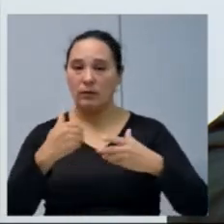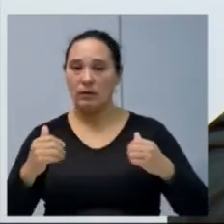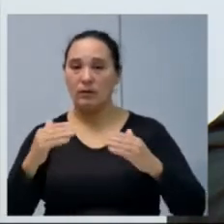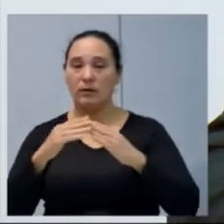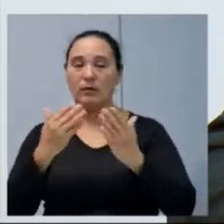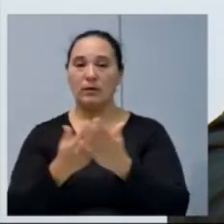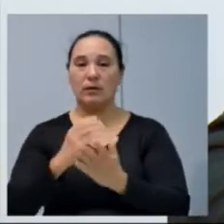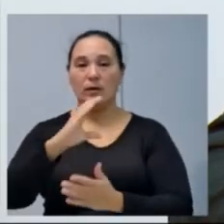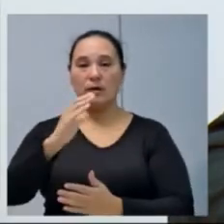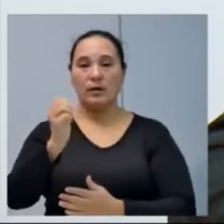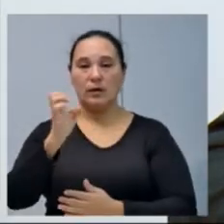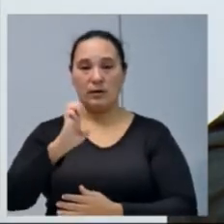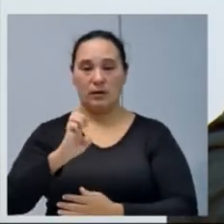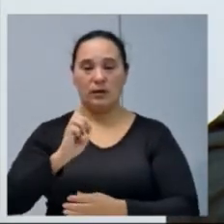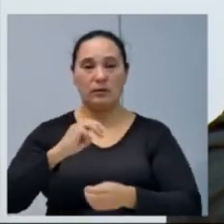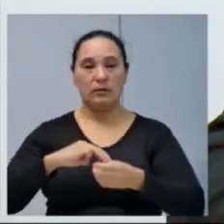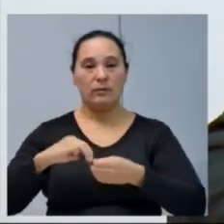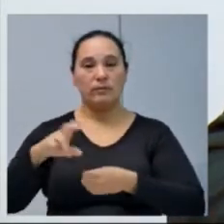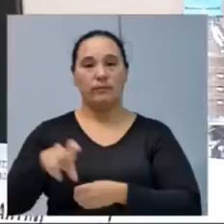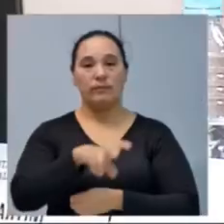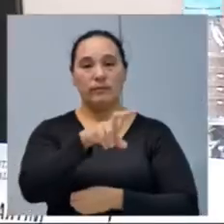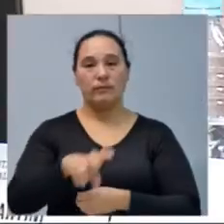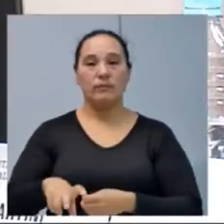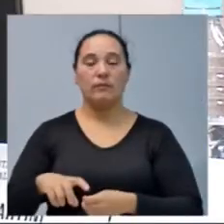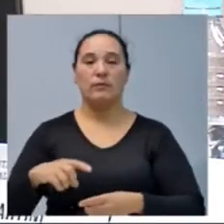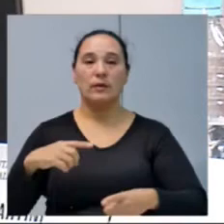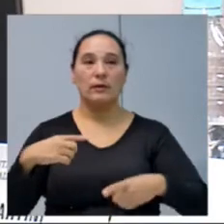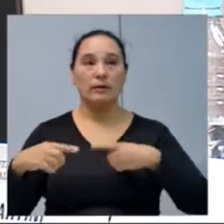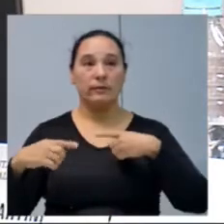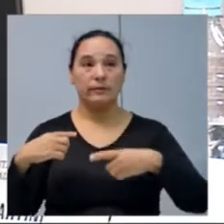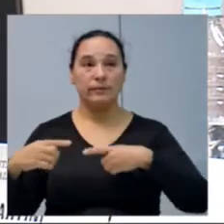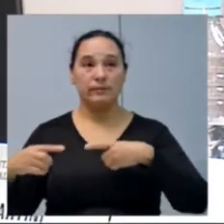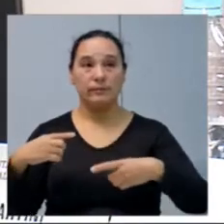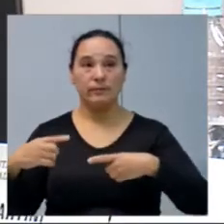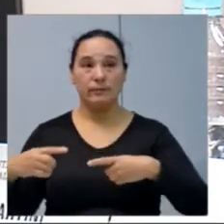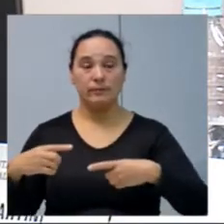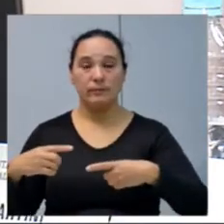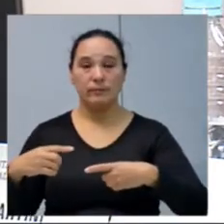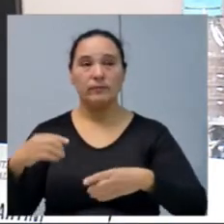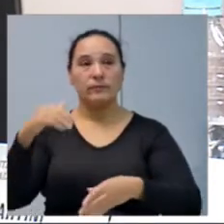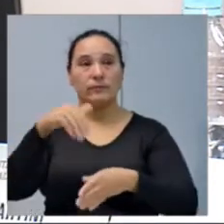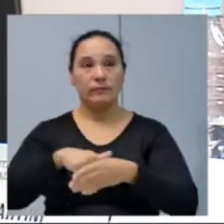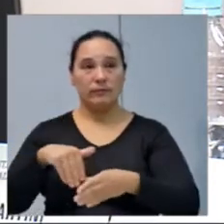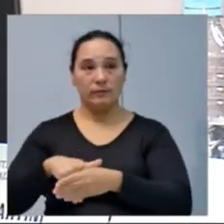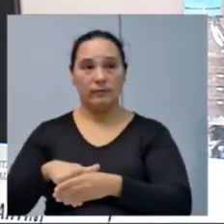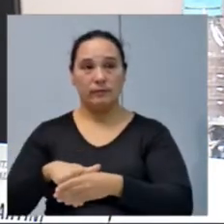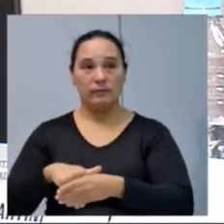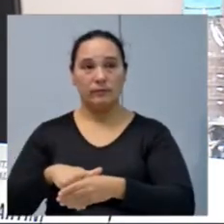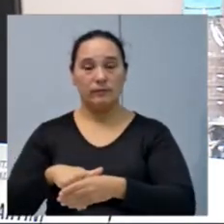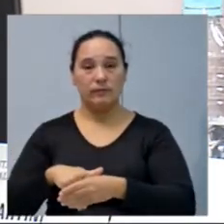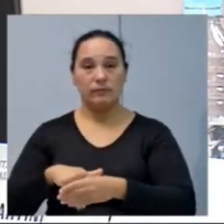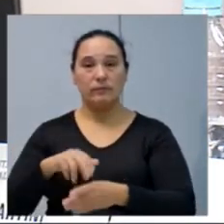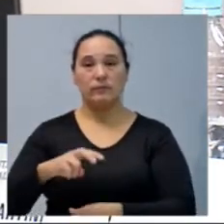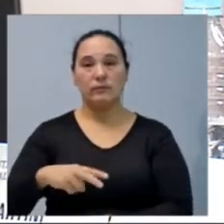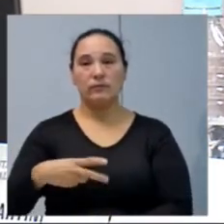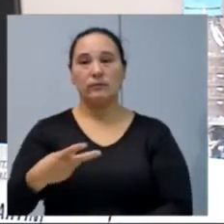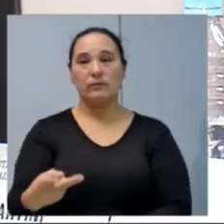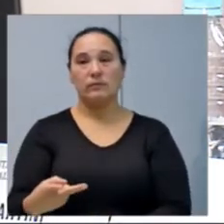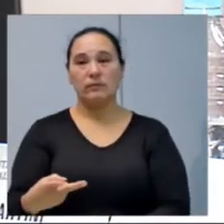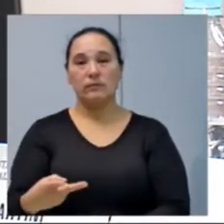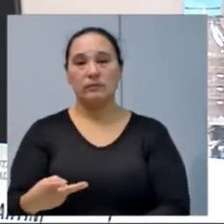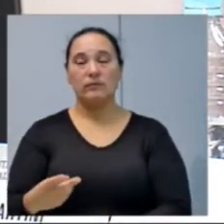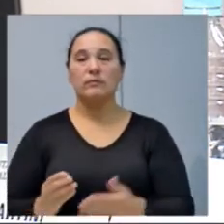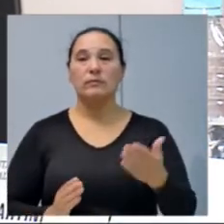CAI, do município de Xenxerê. Projeto está em discussão, em votação. Os contrários se manifestem,